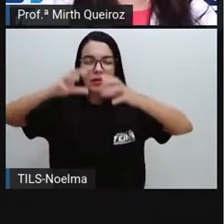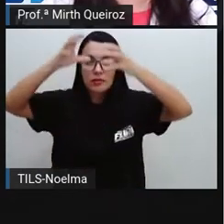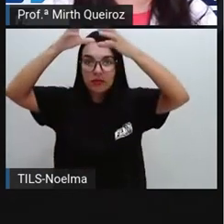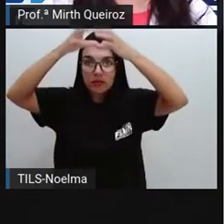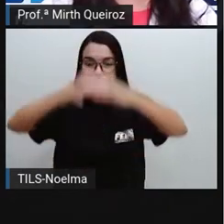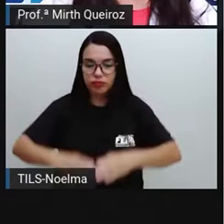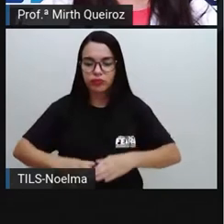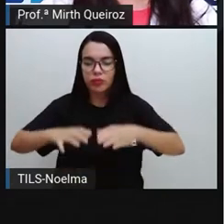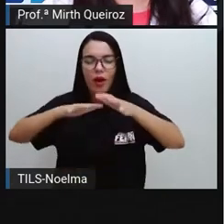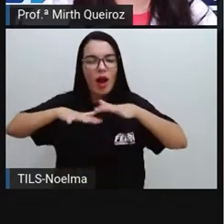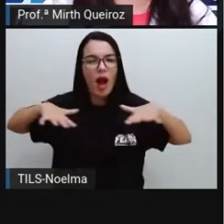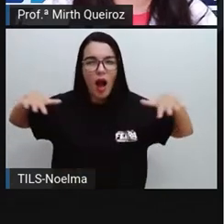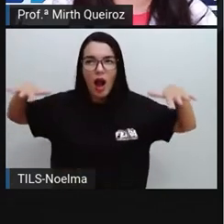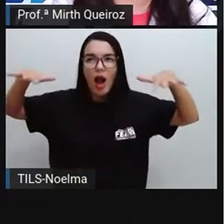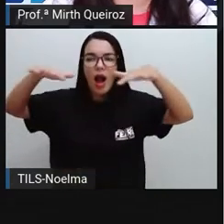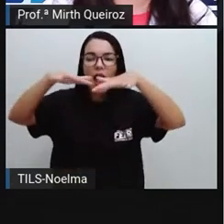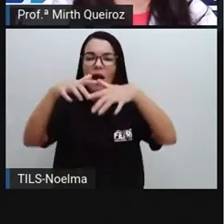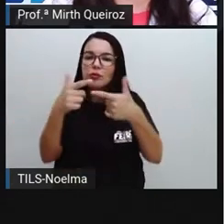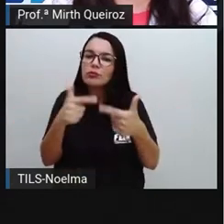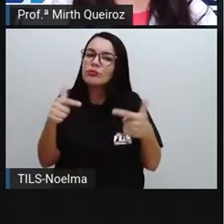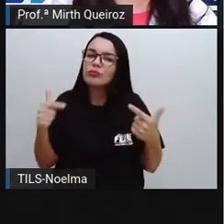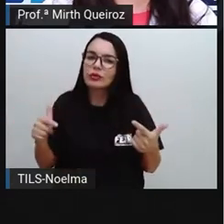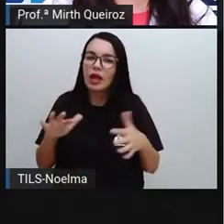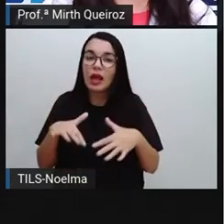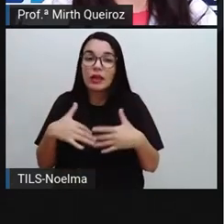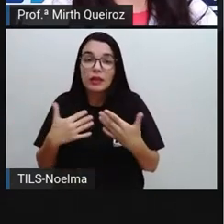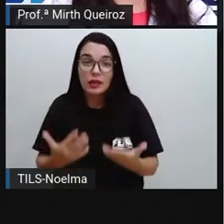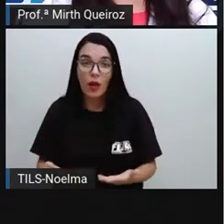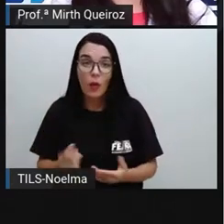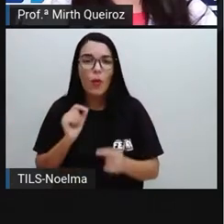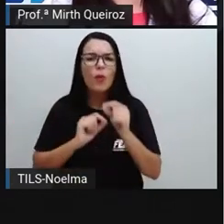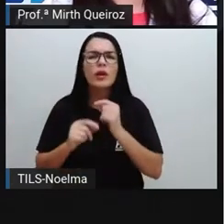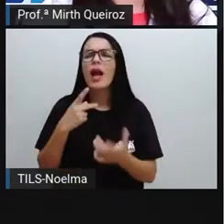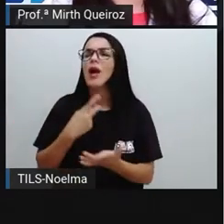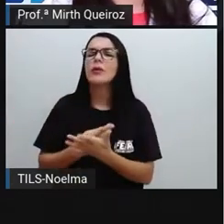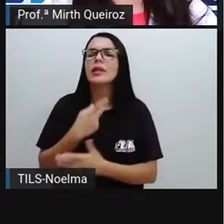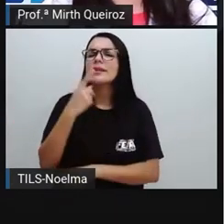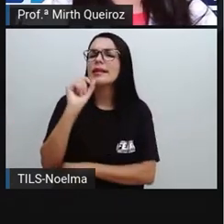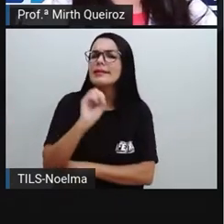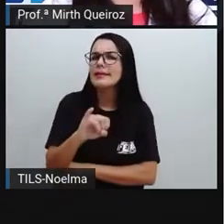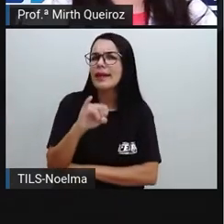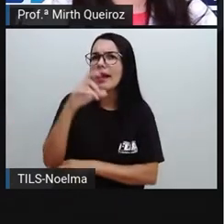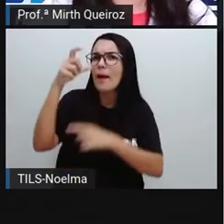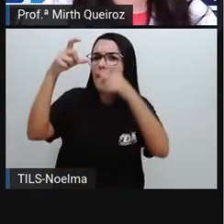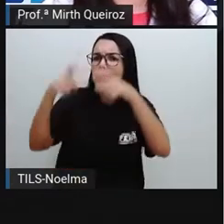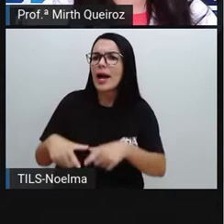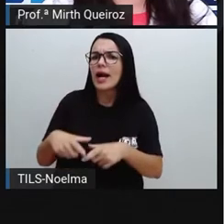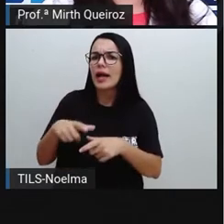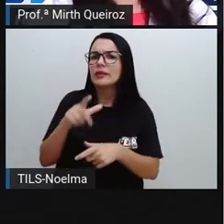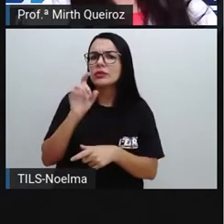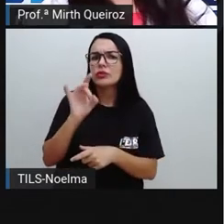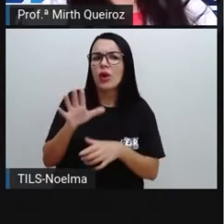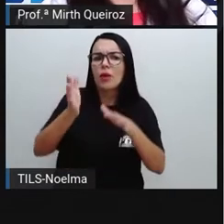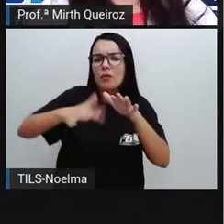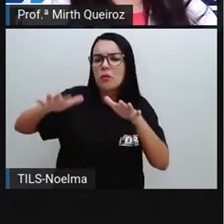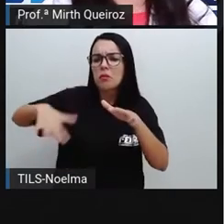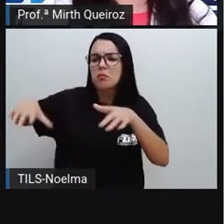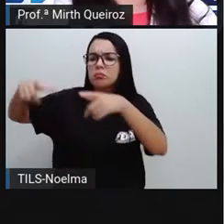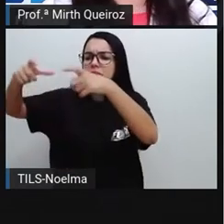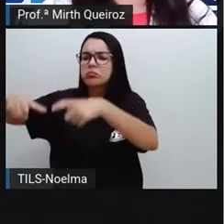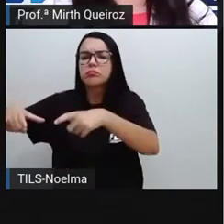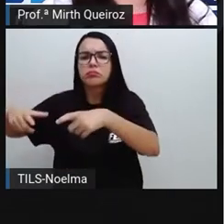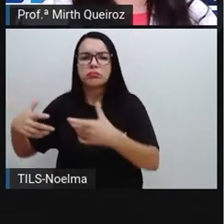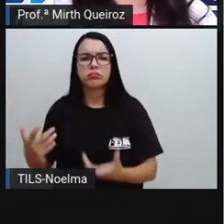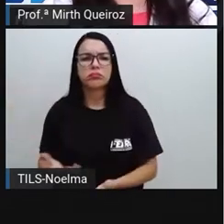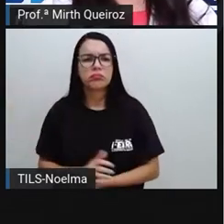para a atmosfera não teria sido gerada. Então, o que teria acontecido se o asteroide tivesse impacto em outros